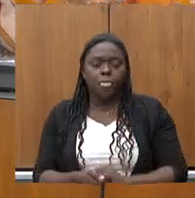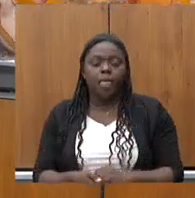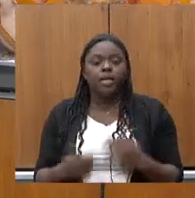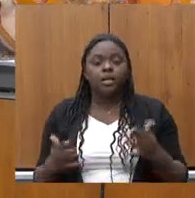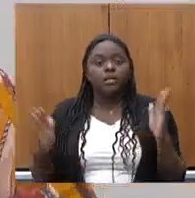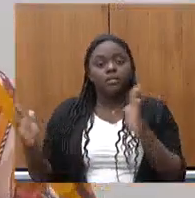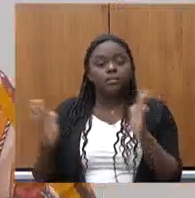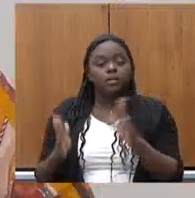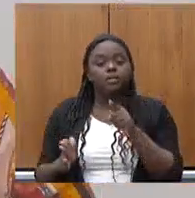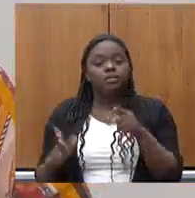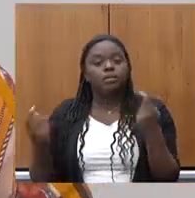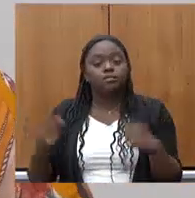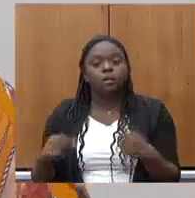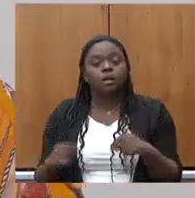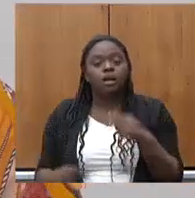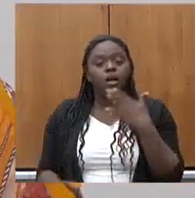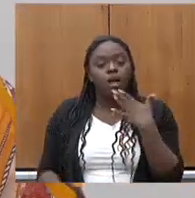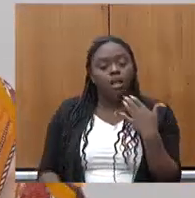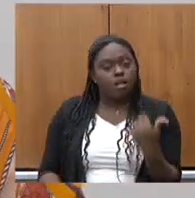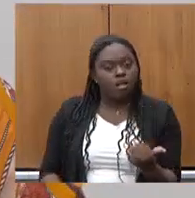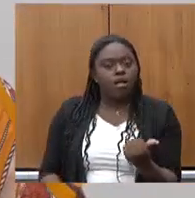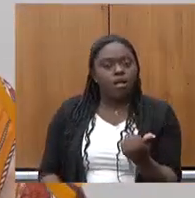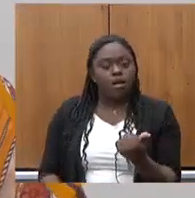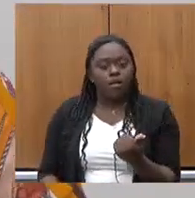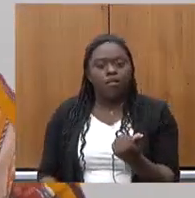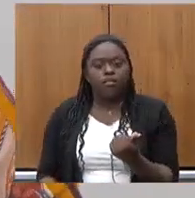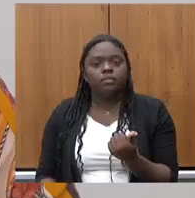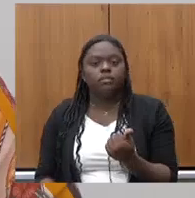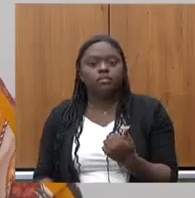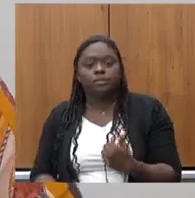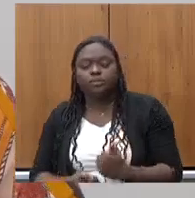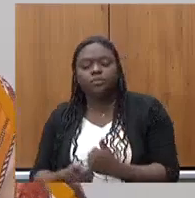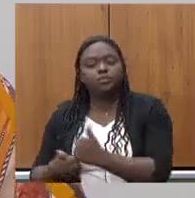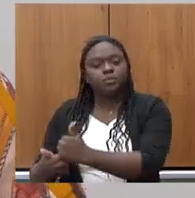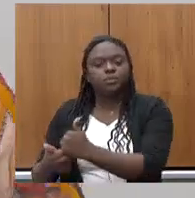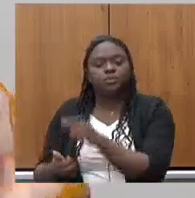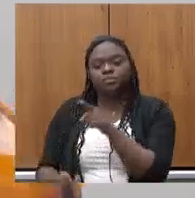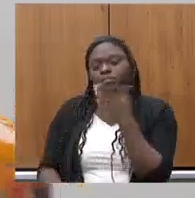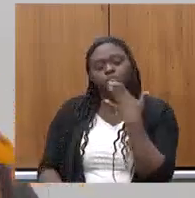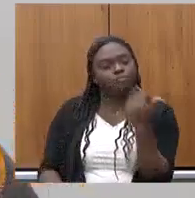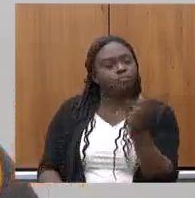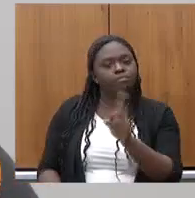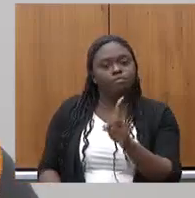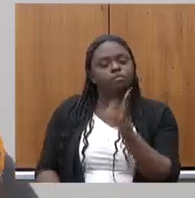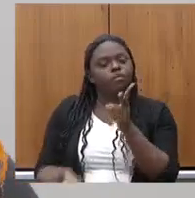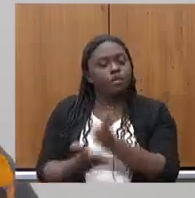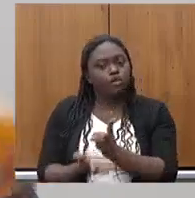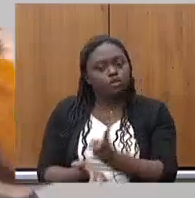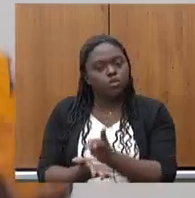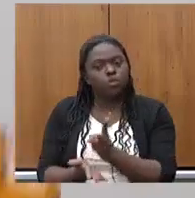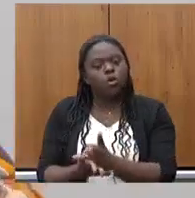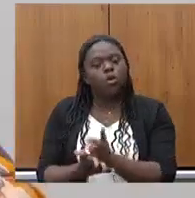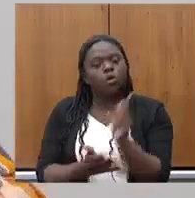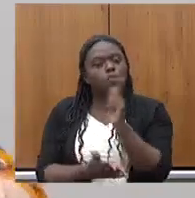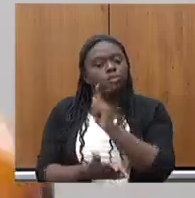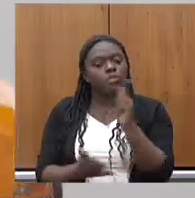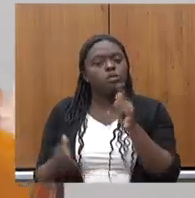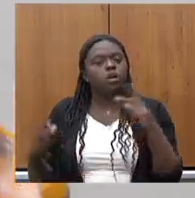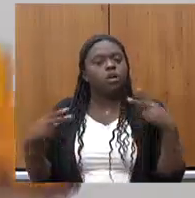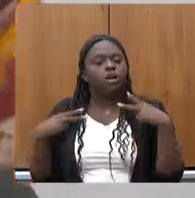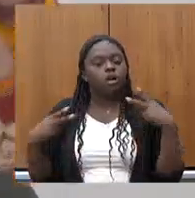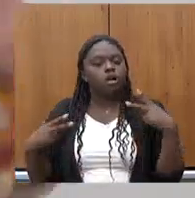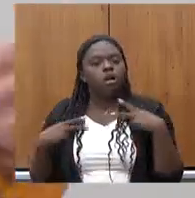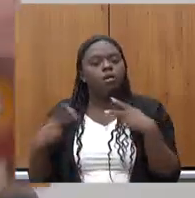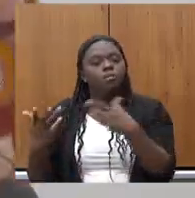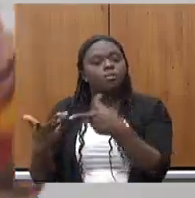momento que você precisava melhorar a prestação de serviço você não melhorou você continuou com uma gestão privada para